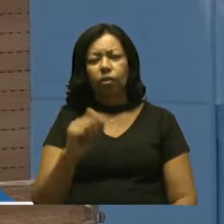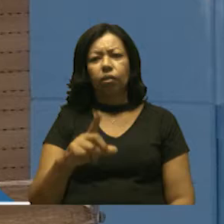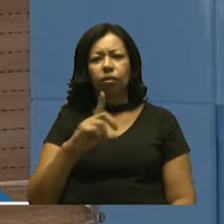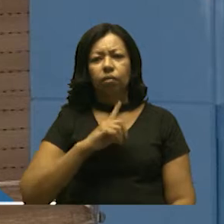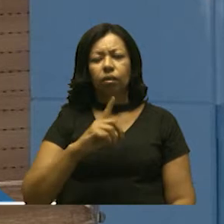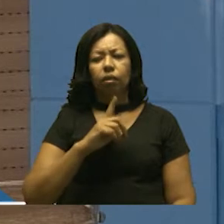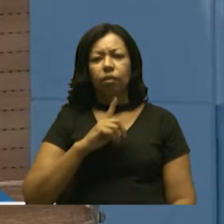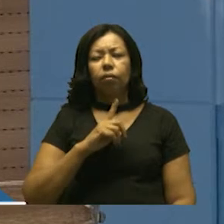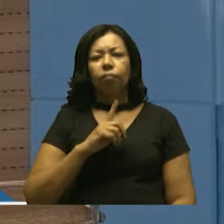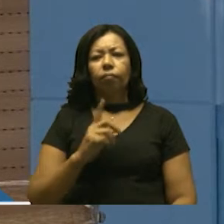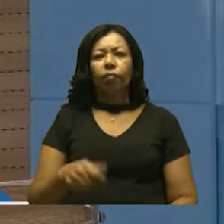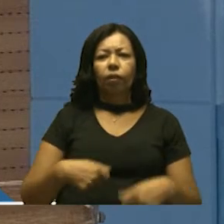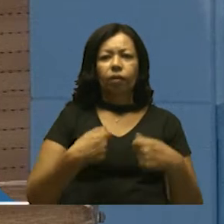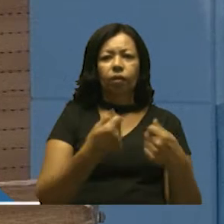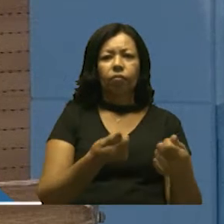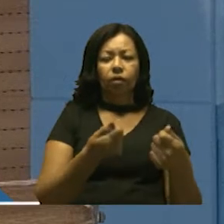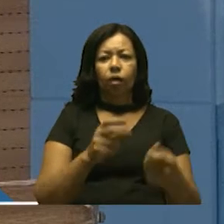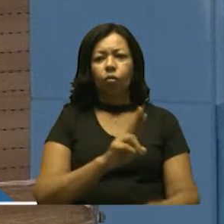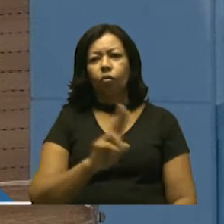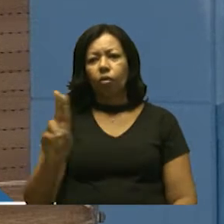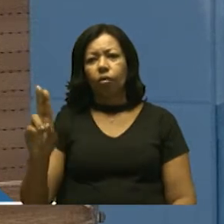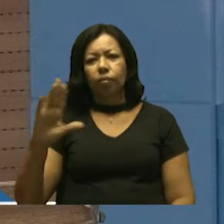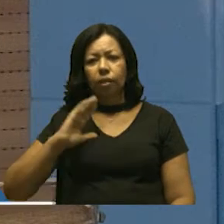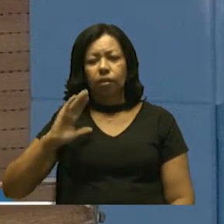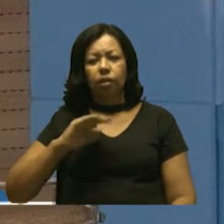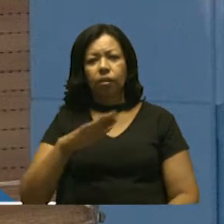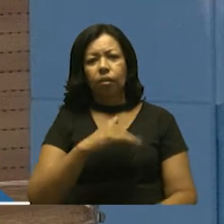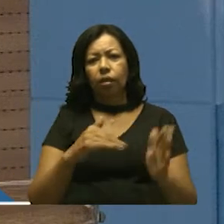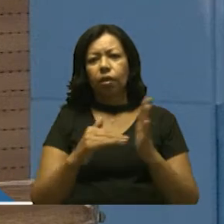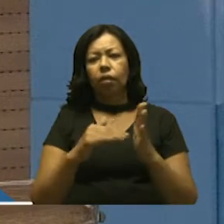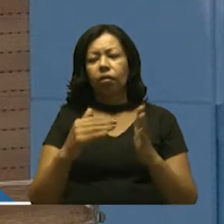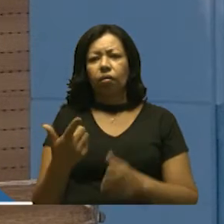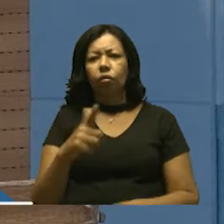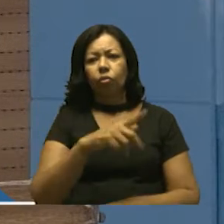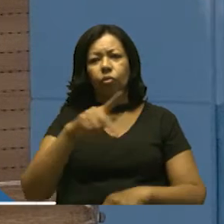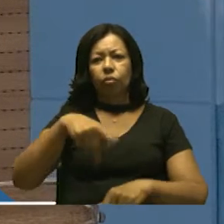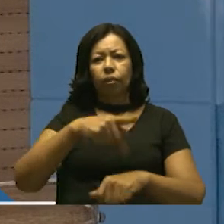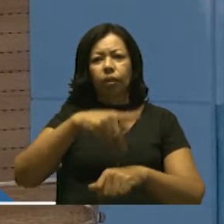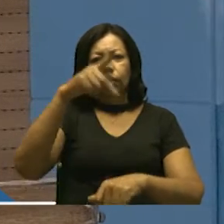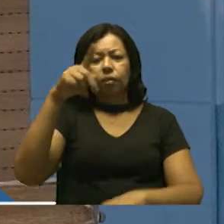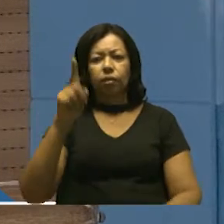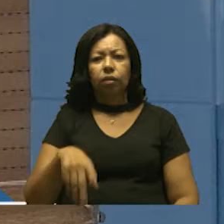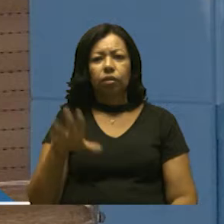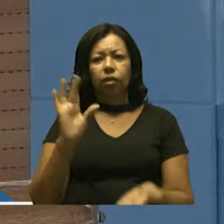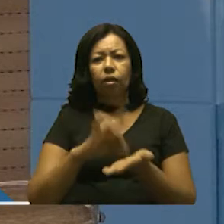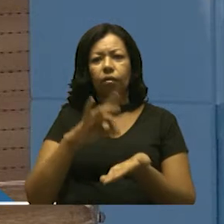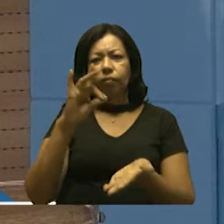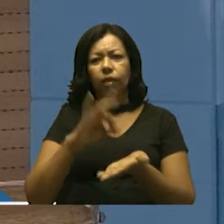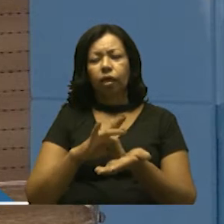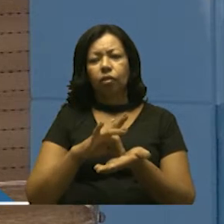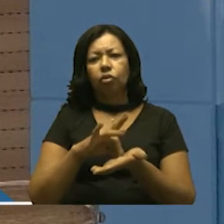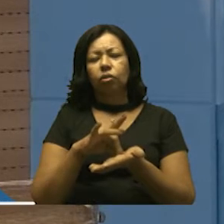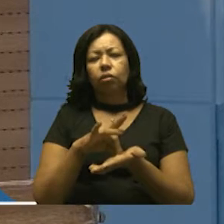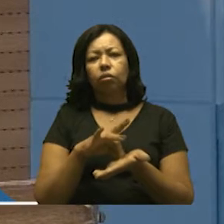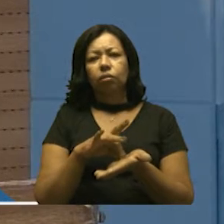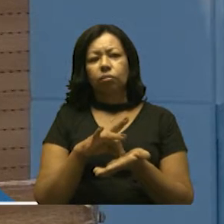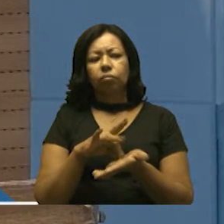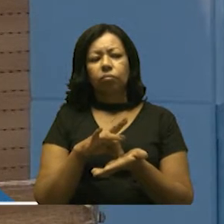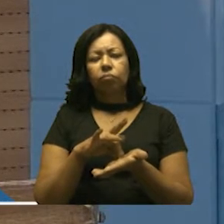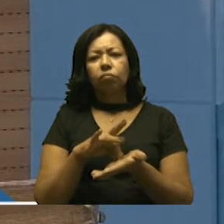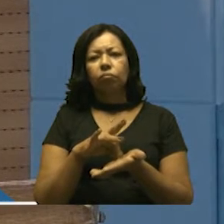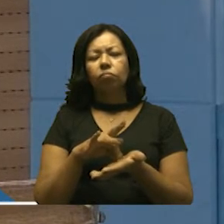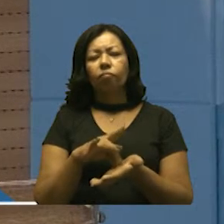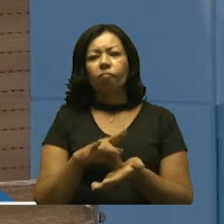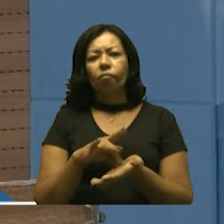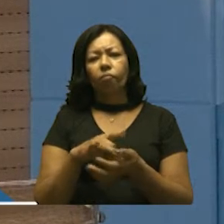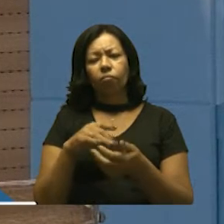levar e elevar o nome de nossa cidade até a nível internacional, seja realmente colocada essa